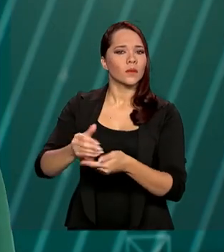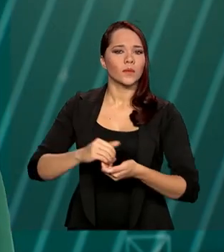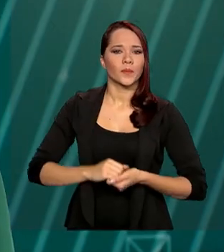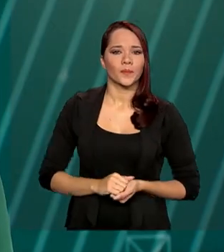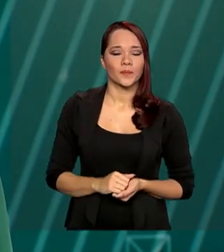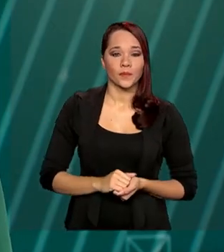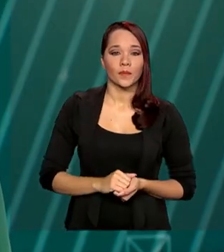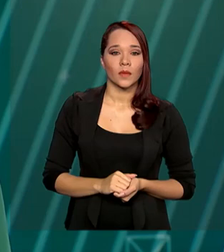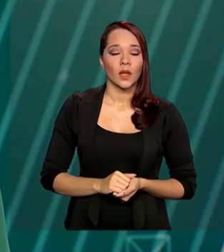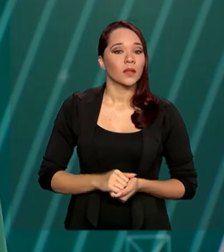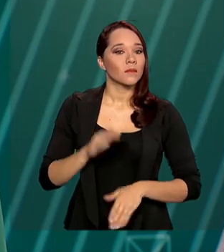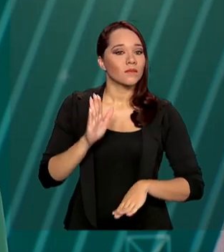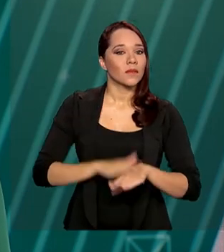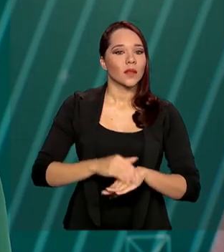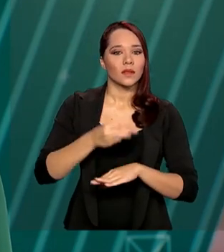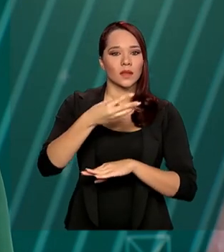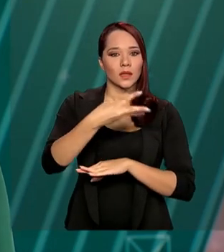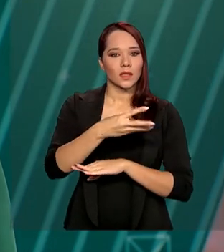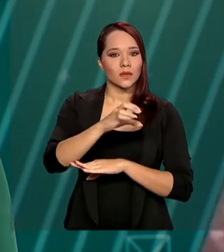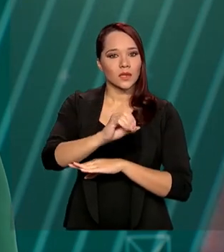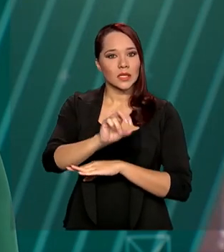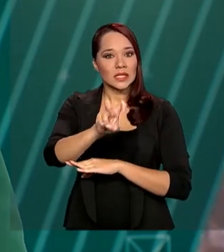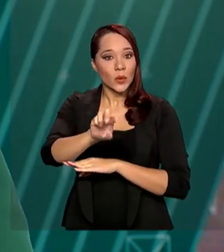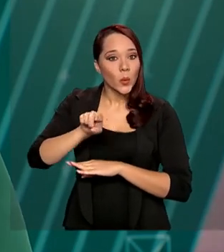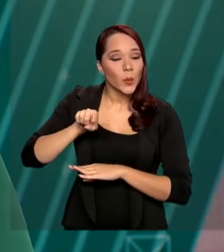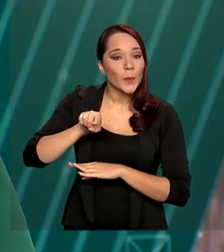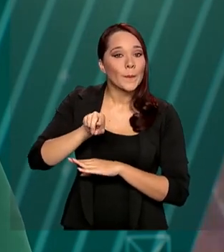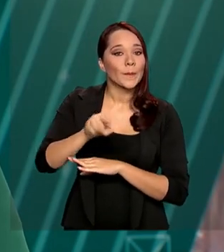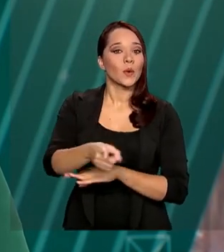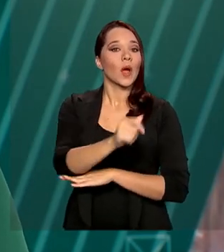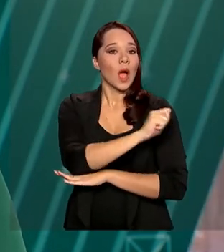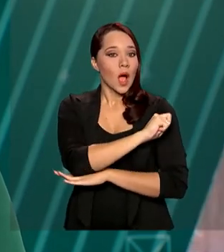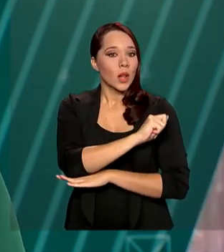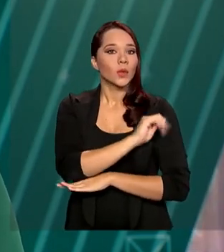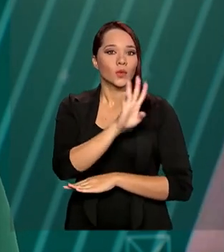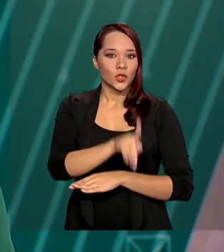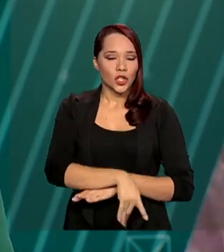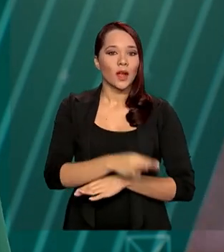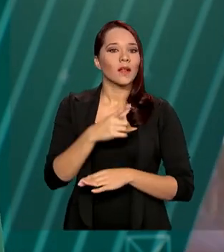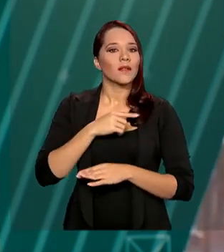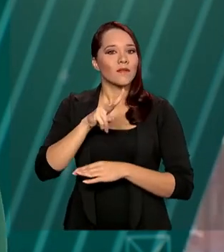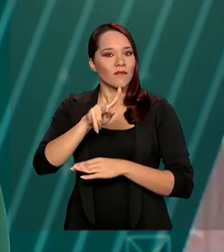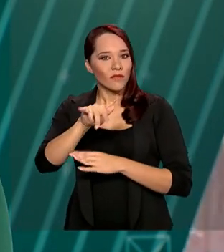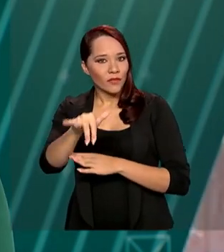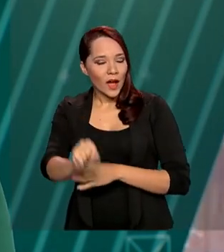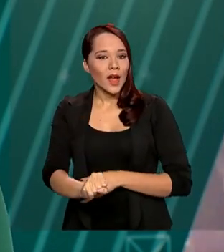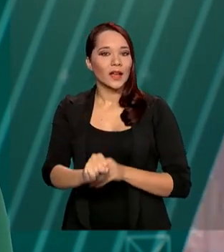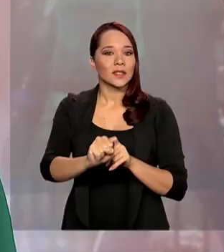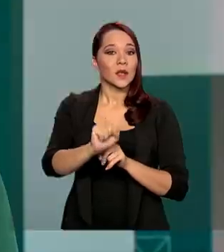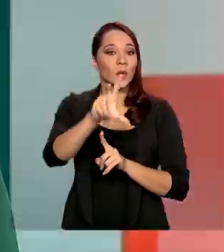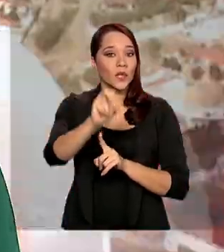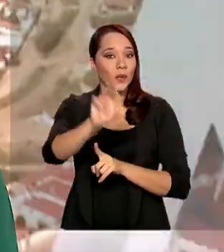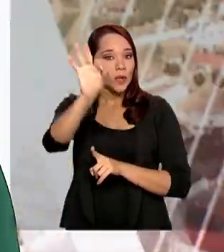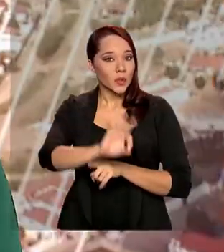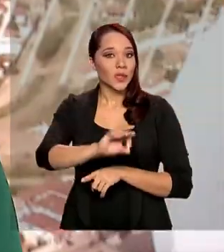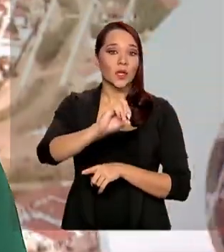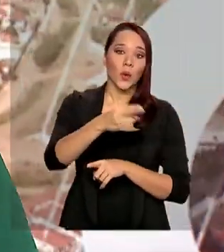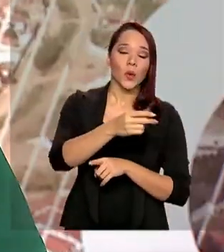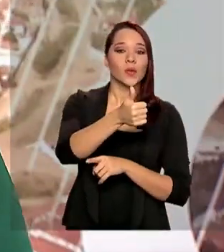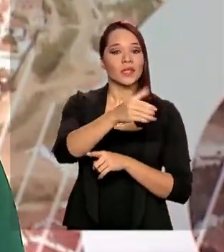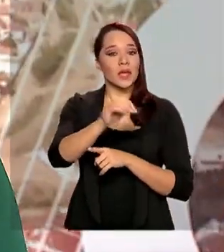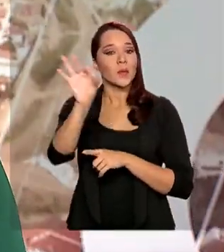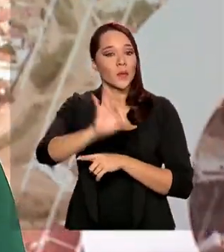E mais de 305 mil estudantes já se candidataram a bolsas parciais e integrais do programa